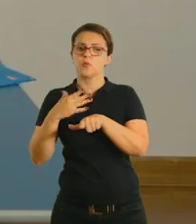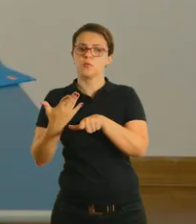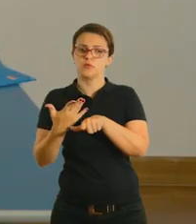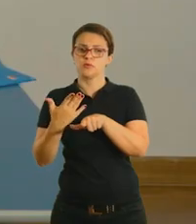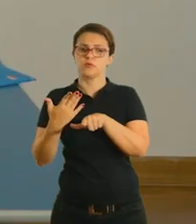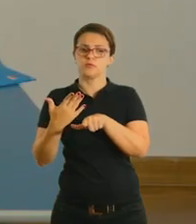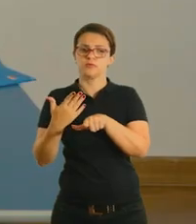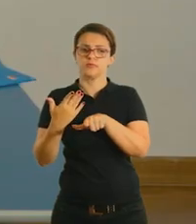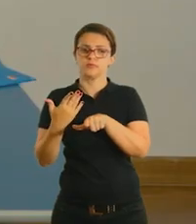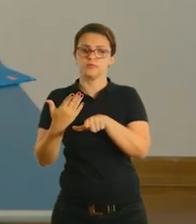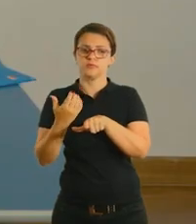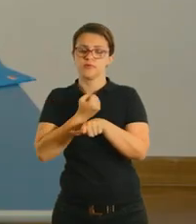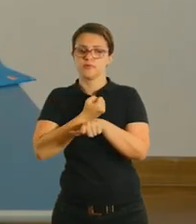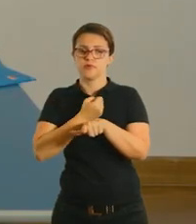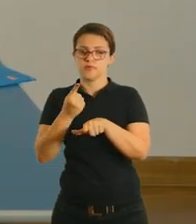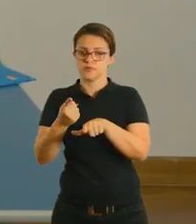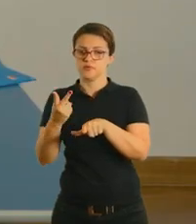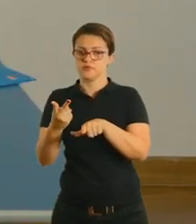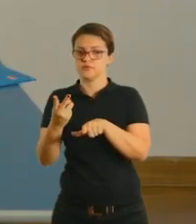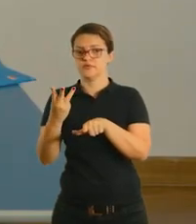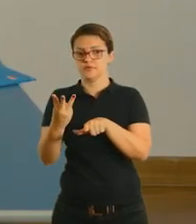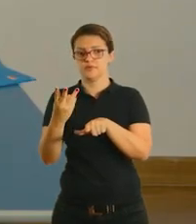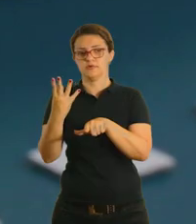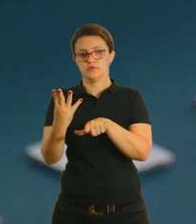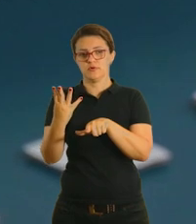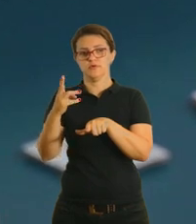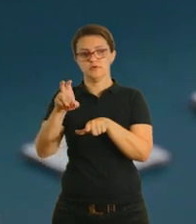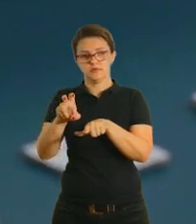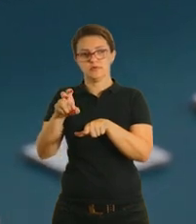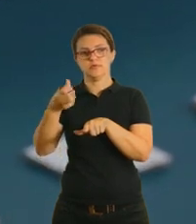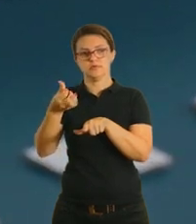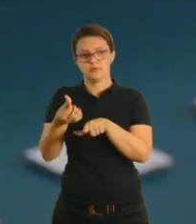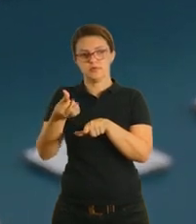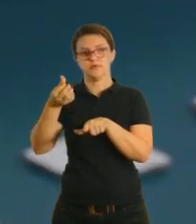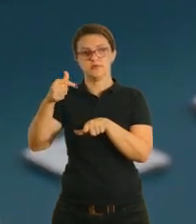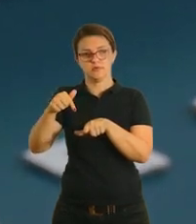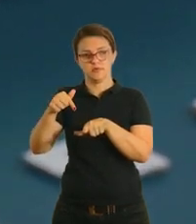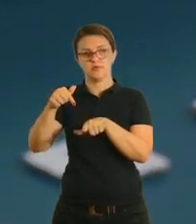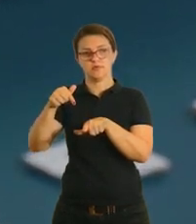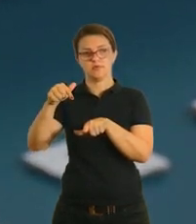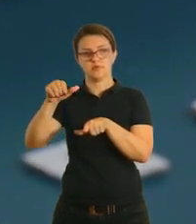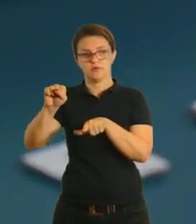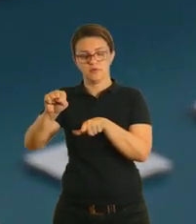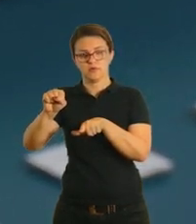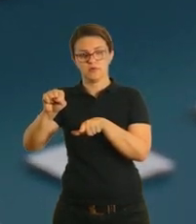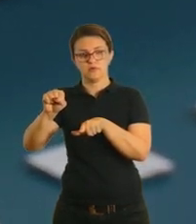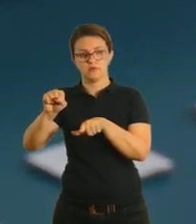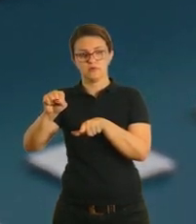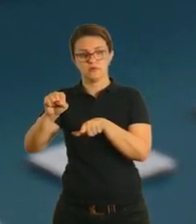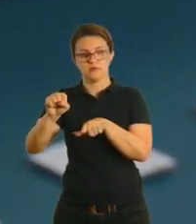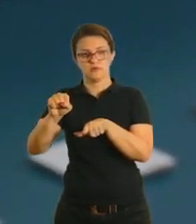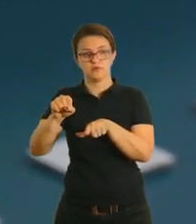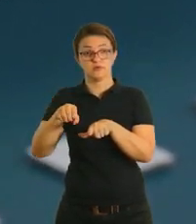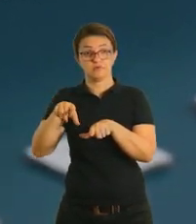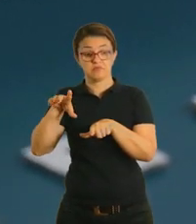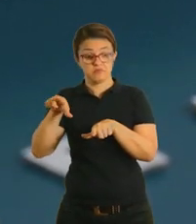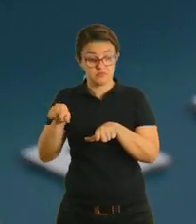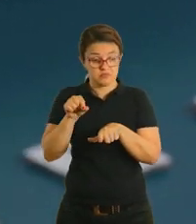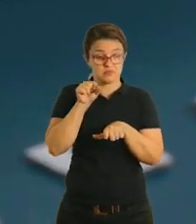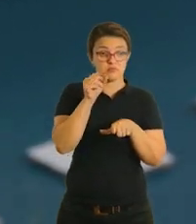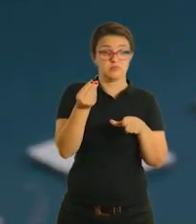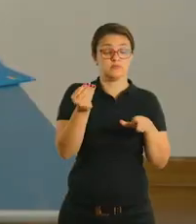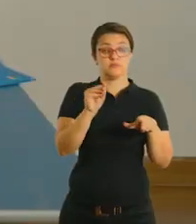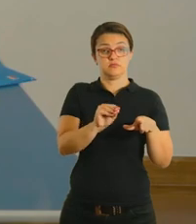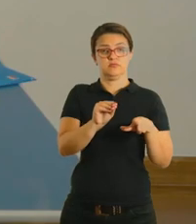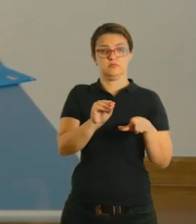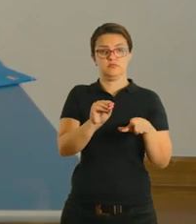quantas tem e o número correspondente. Vamos lá, Vinícius? Uma, duas, três, quatro, cinco, seis, sete,